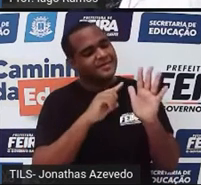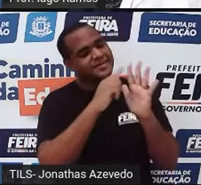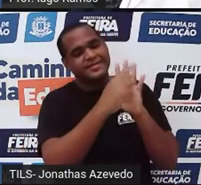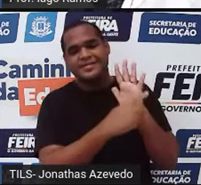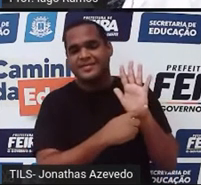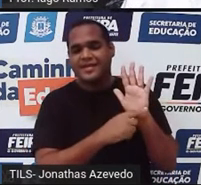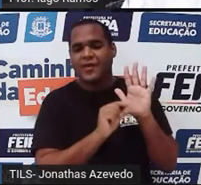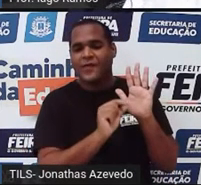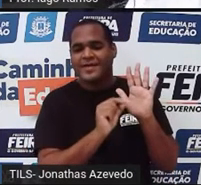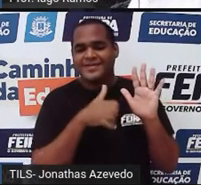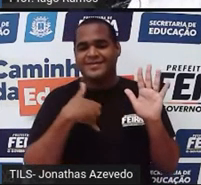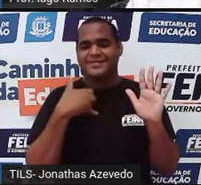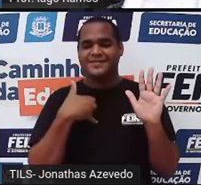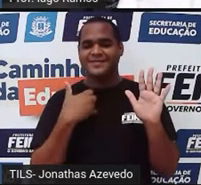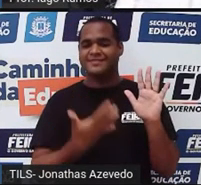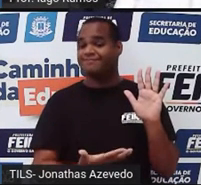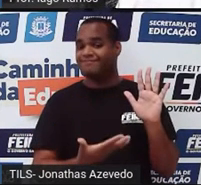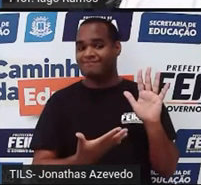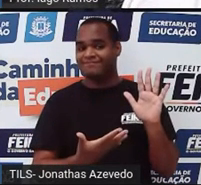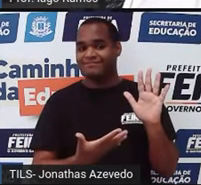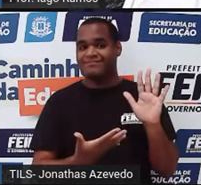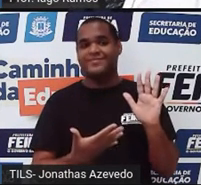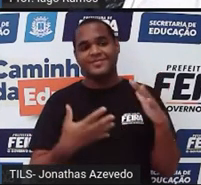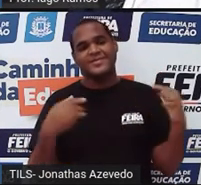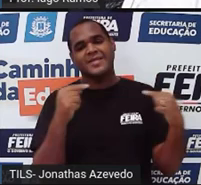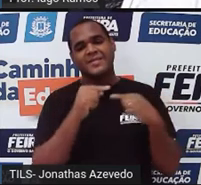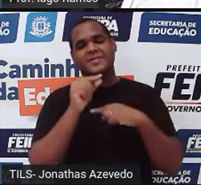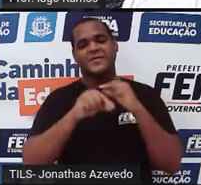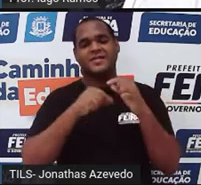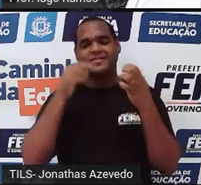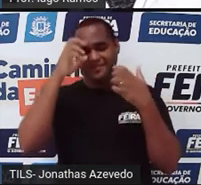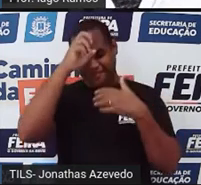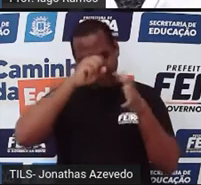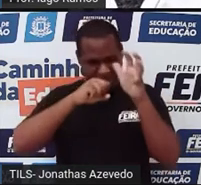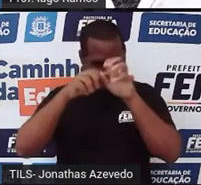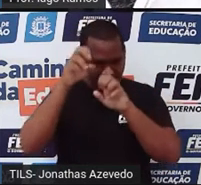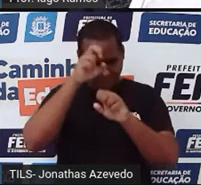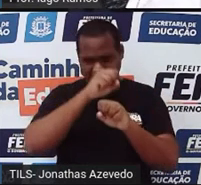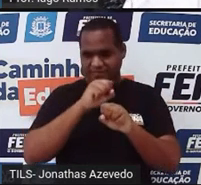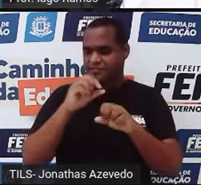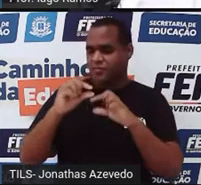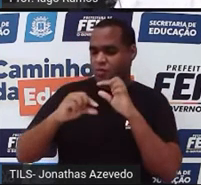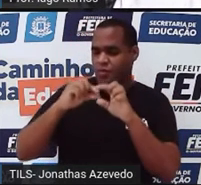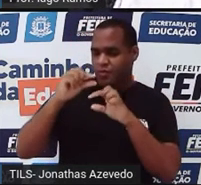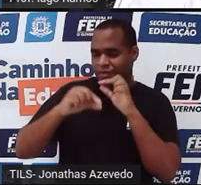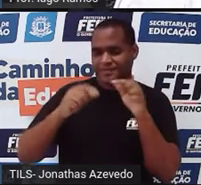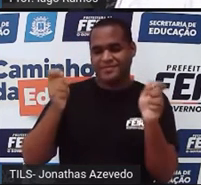Quantos aninhos a gente tem. Então, a gente também está ali aprendendo um pouco da contagem, né?